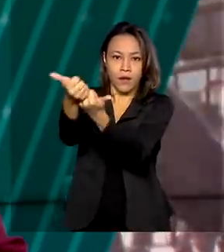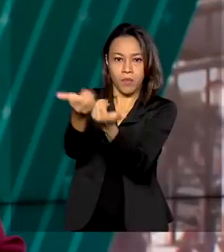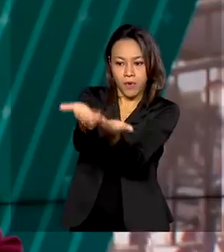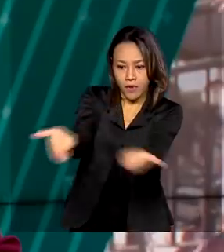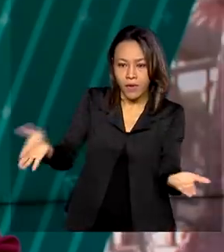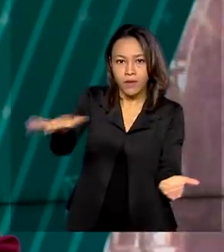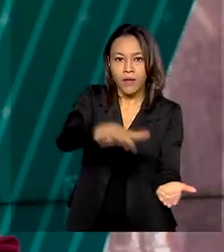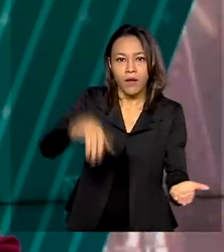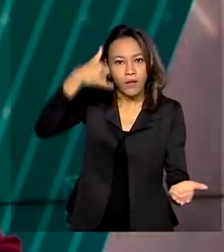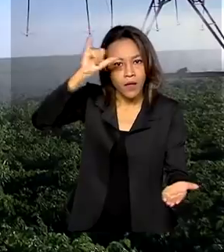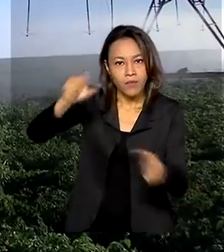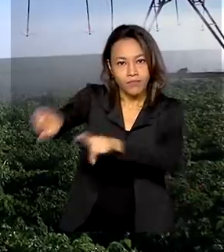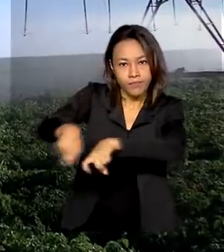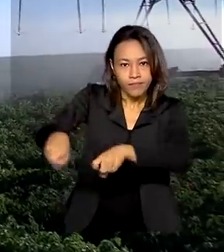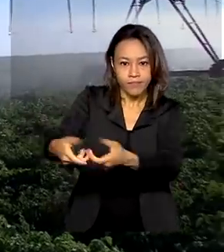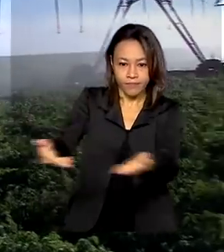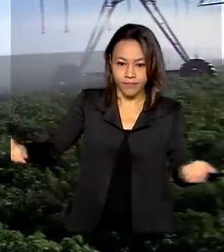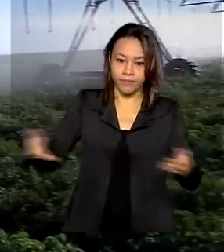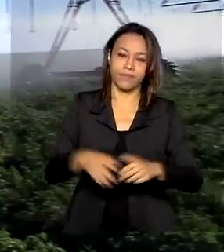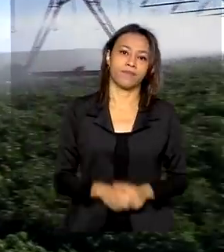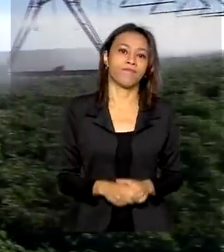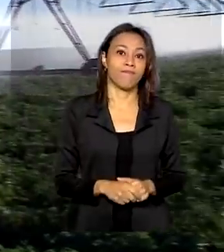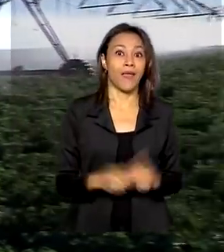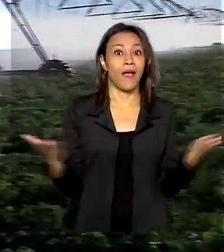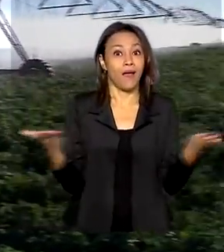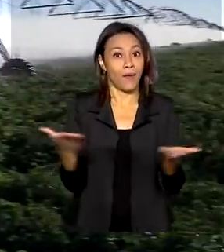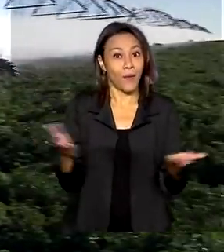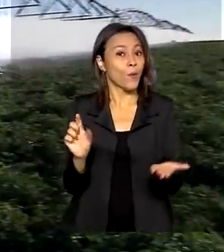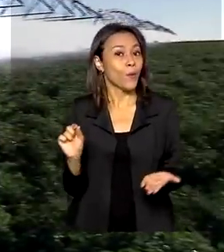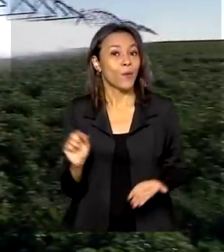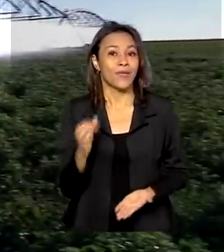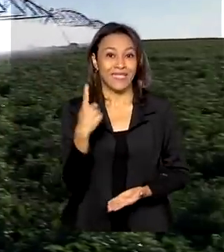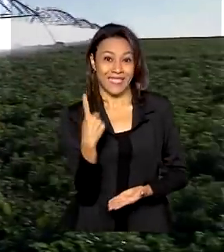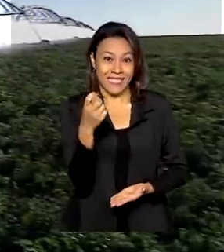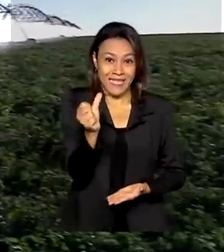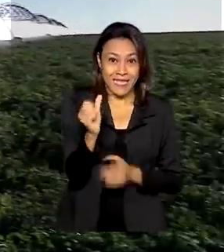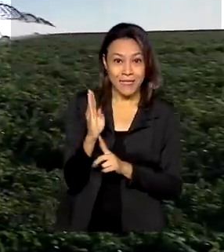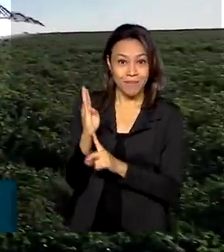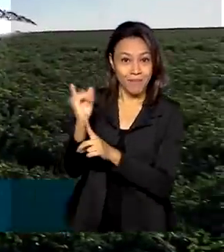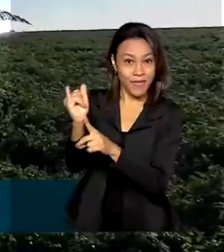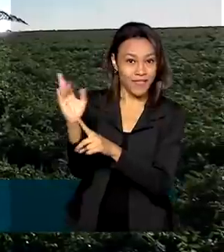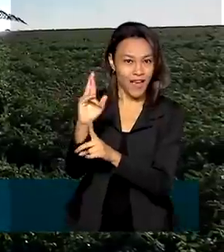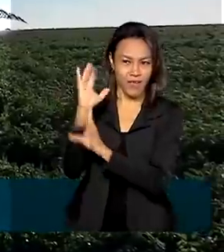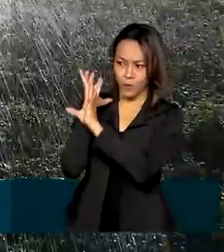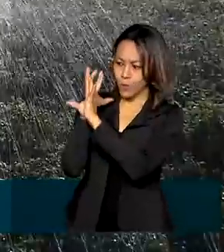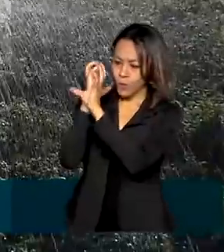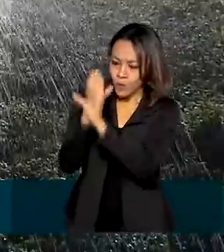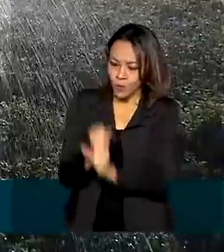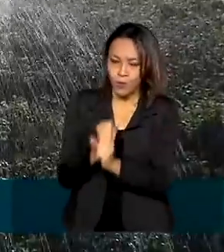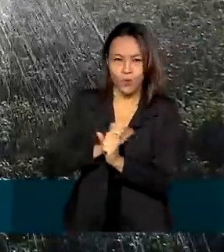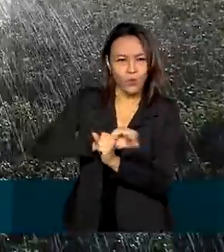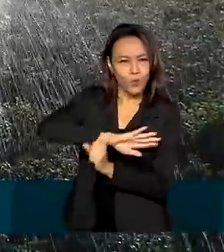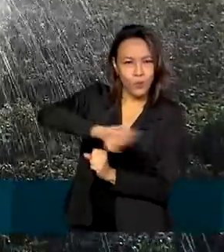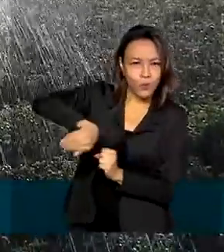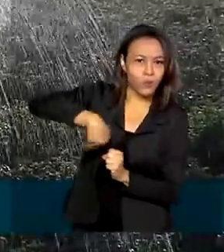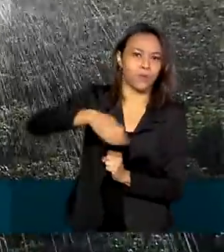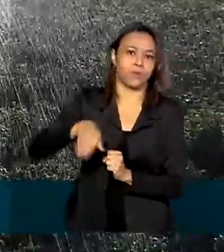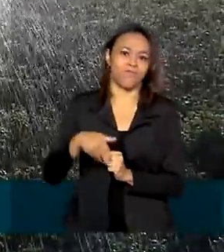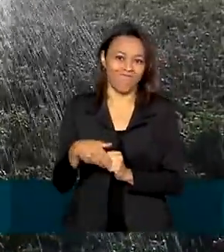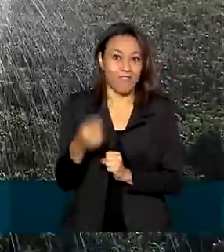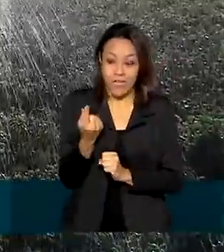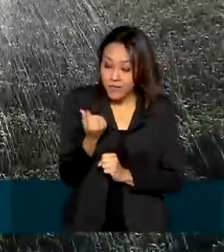agropecuários. Agora são 16 bilhões de reais no total para o pré-custeio,